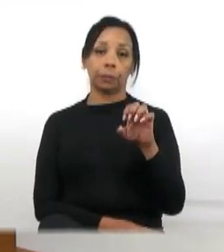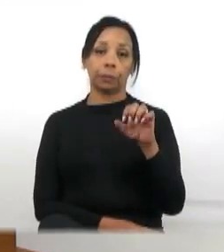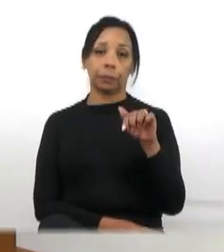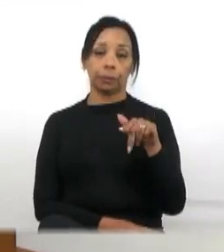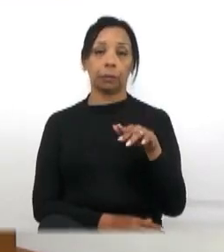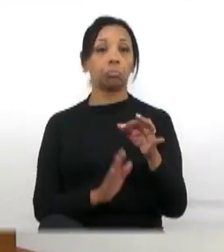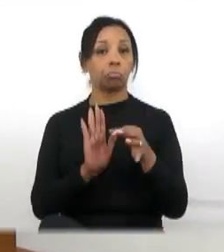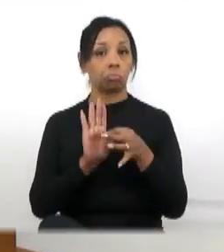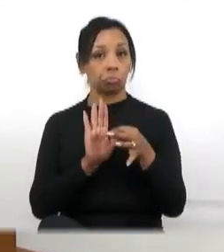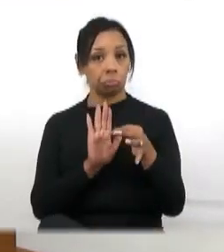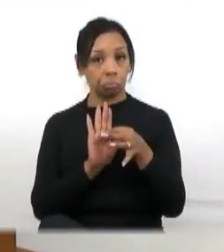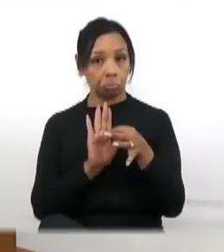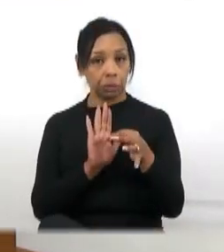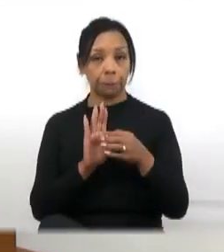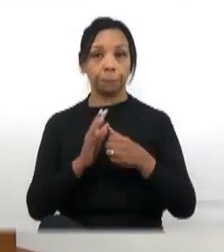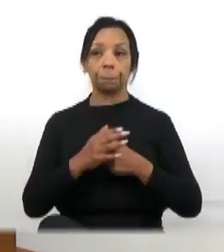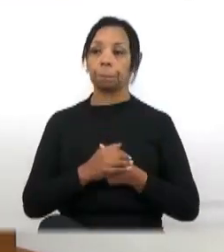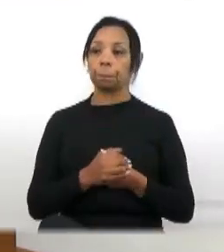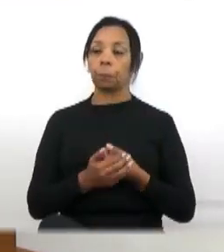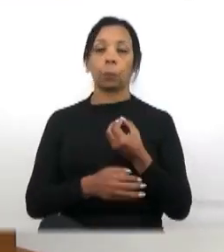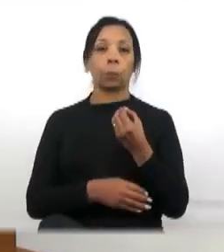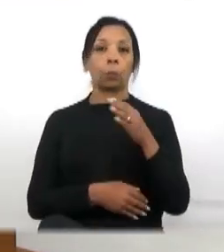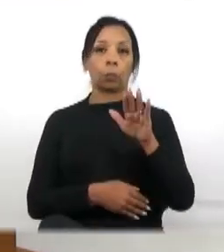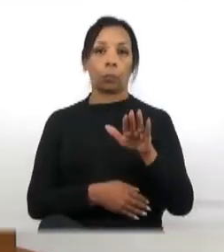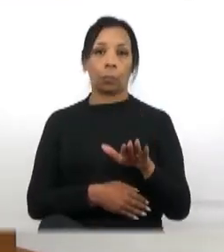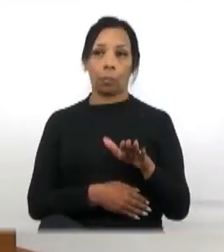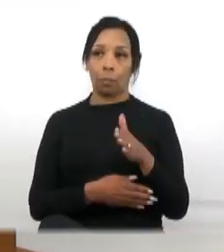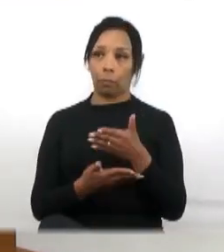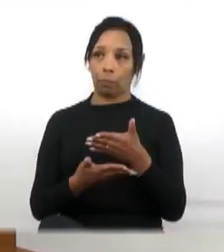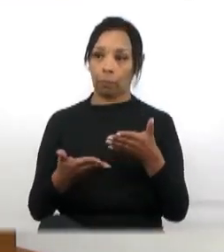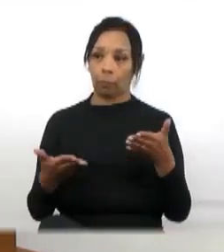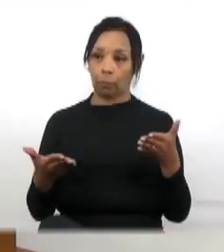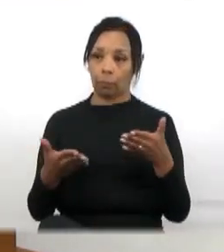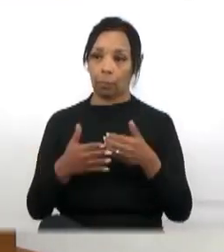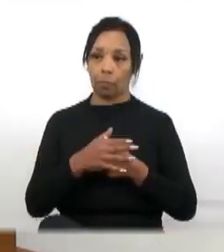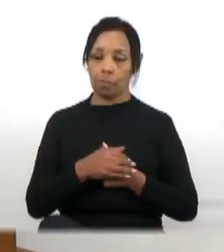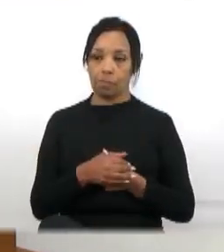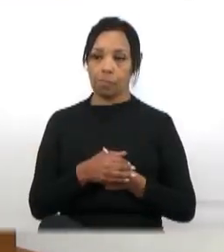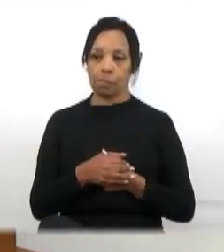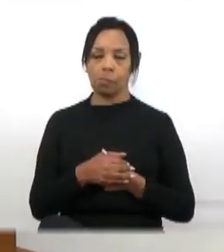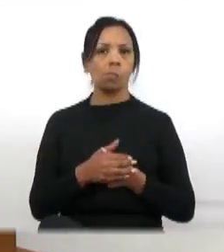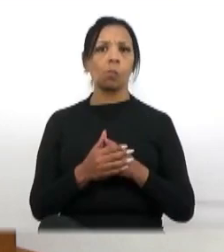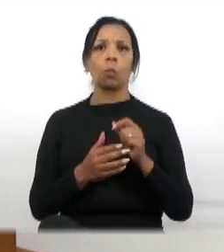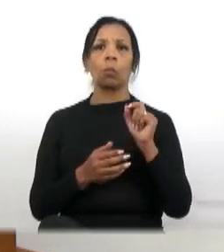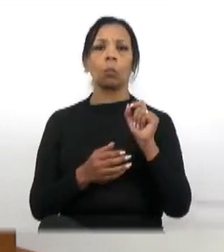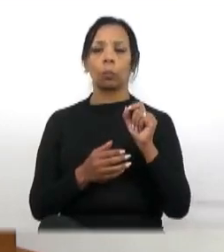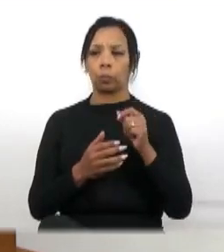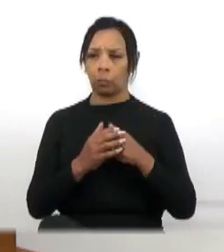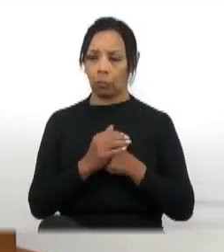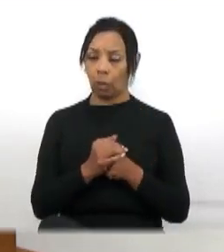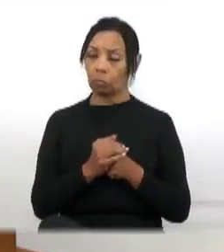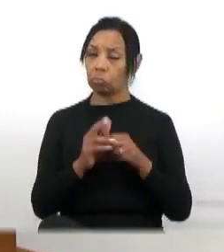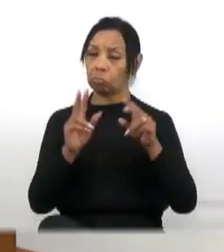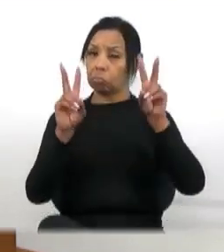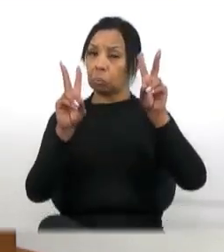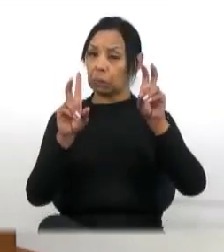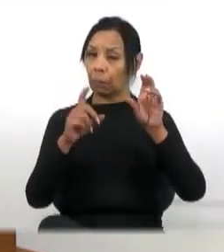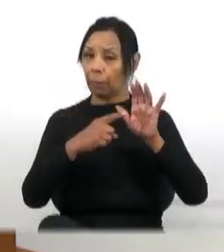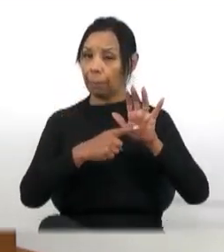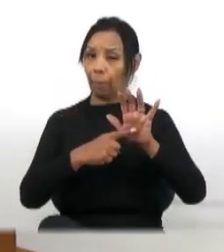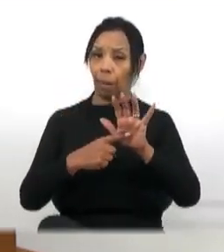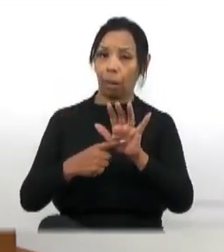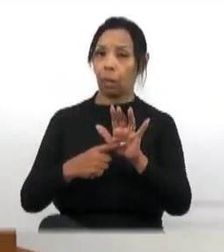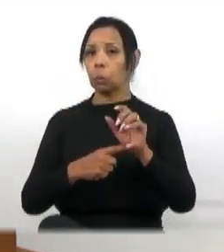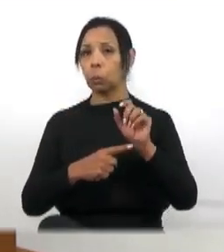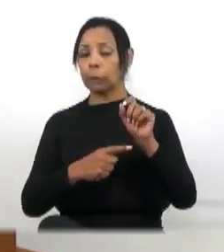Boa tarde a todos. Outro dia eu trouxe aqui uma questão extremamente preocupante.